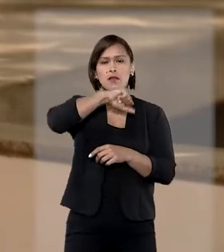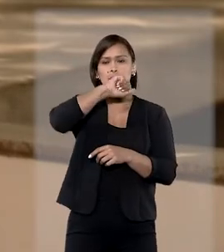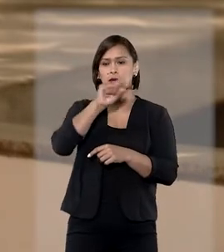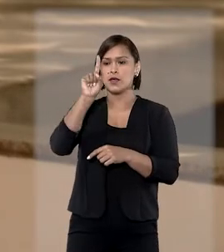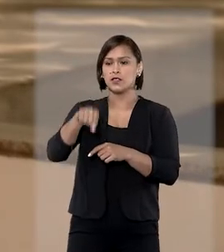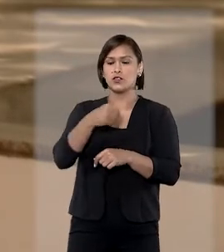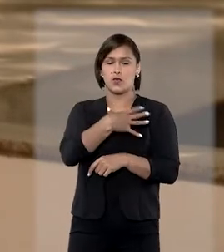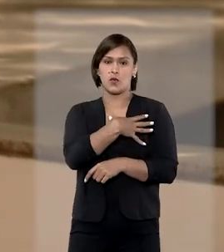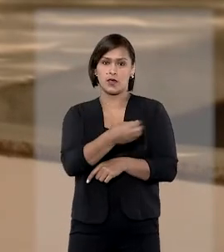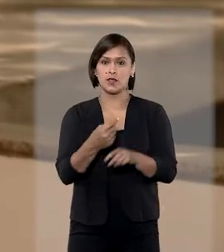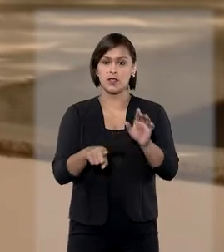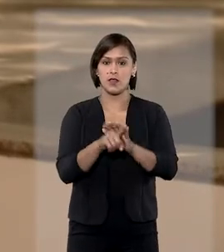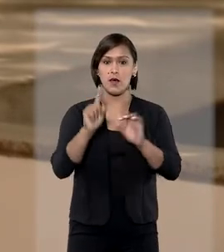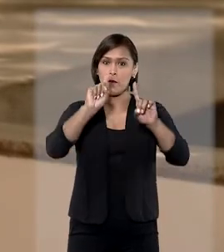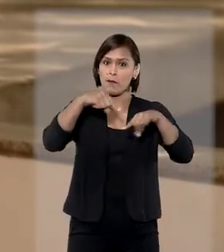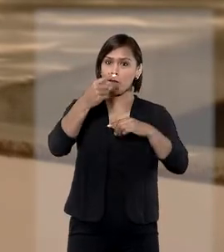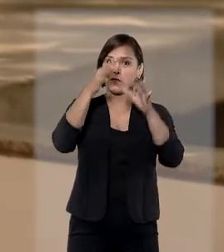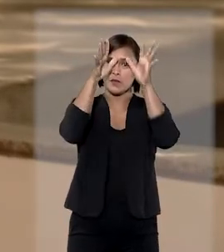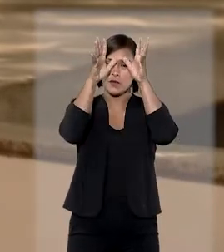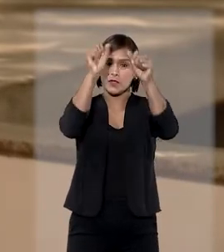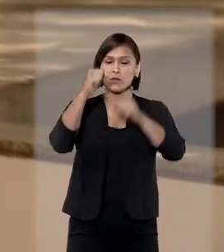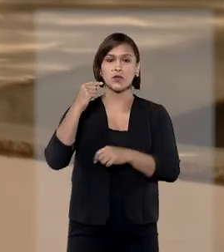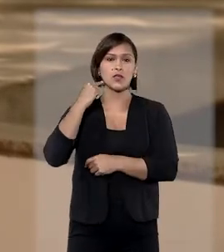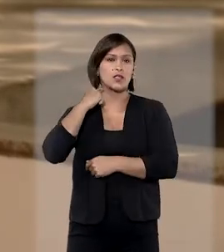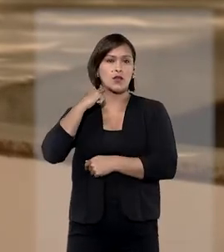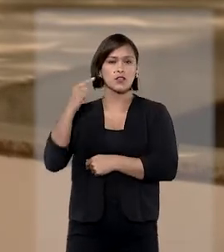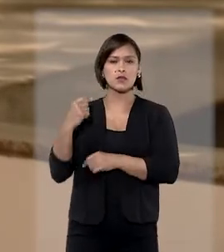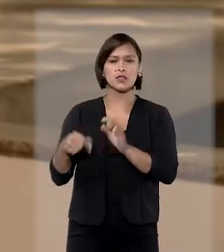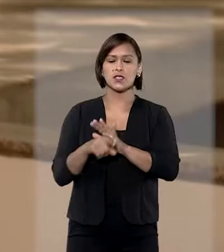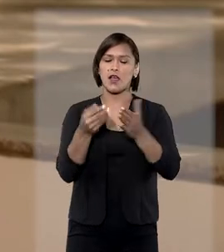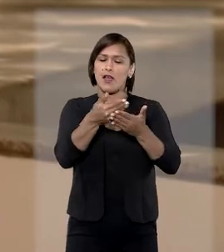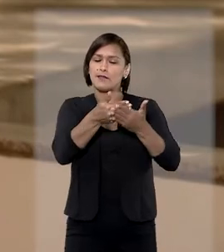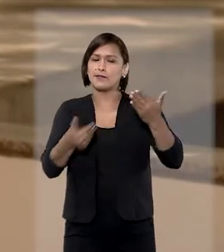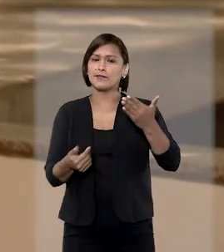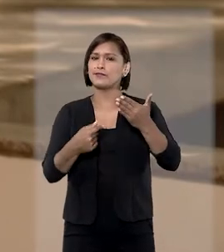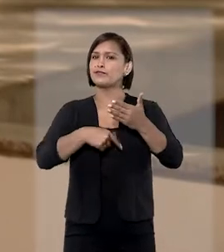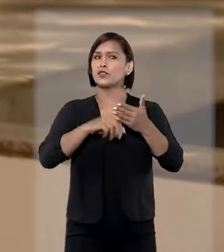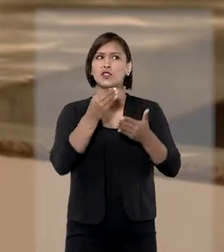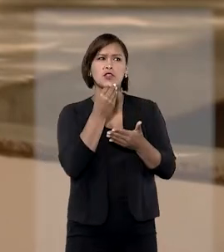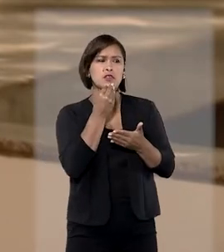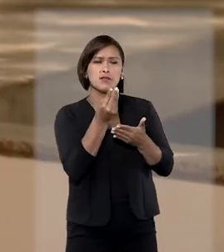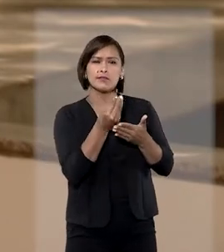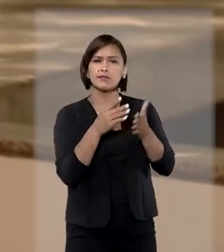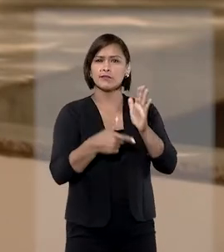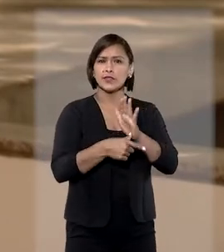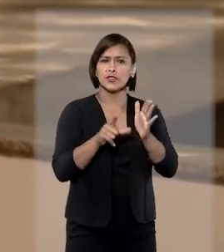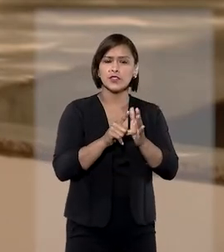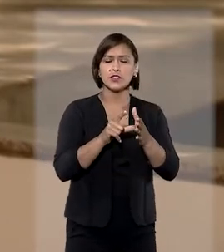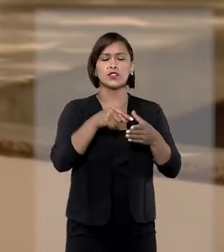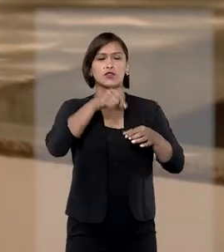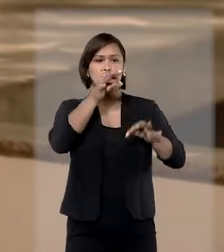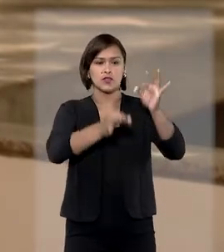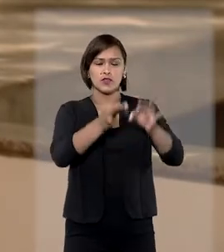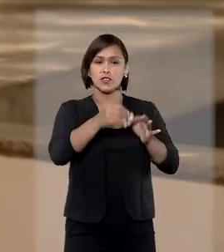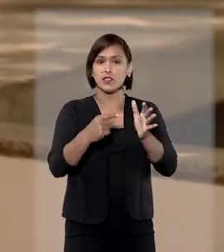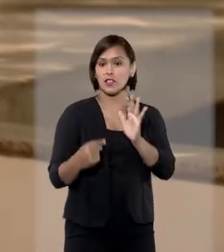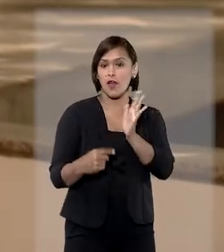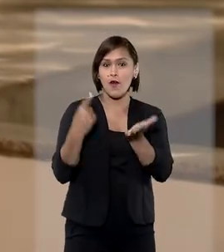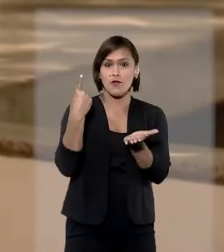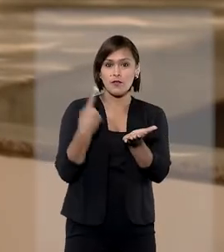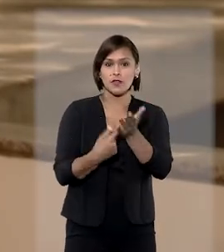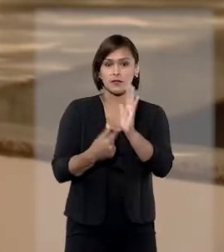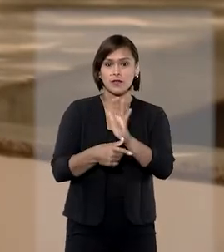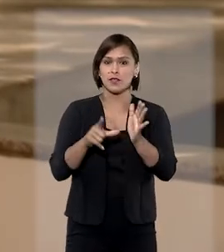criança, depois que o Tribunal de Justiça de Minas Gerais rejeitou a alegação de que o acordo extrajudicial firmado